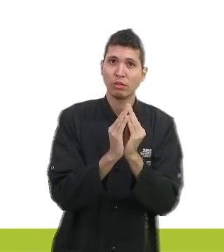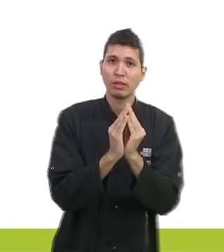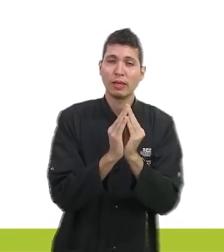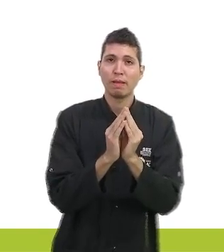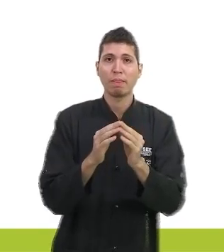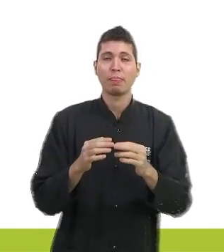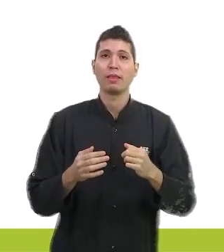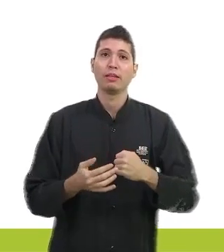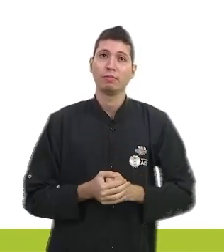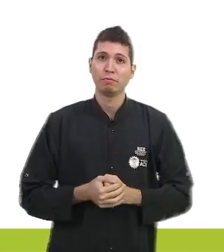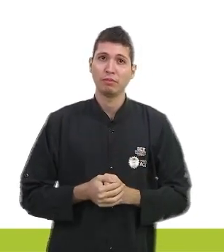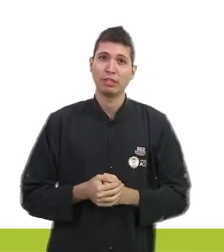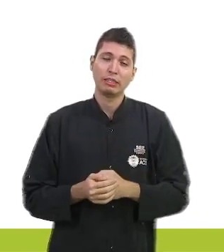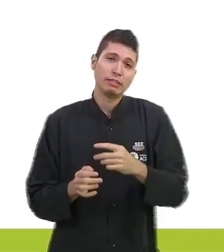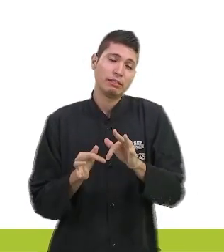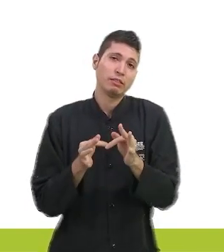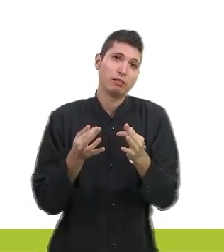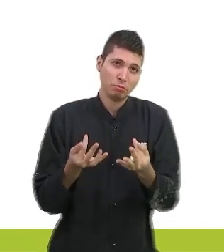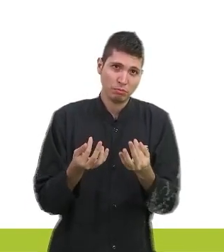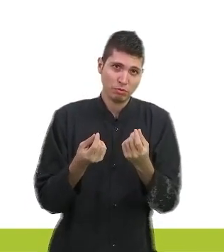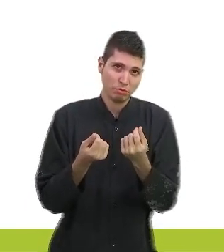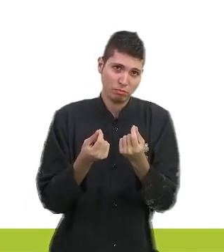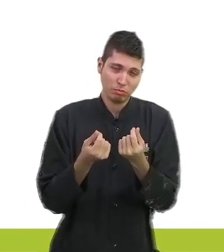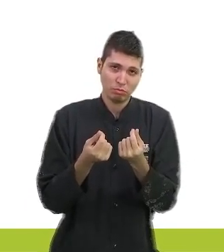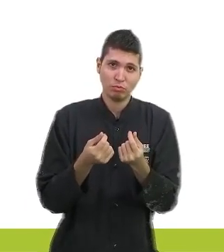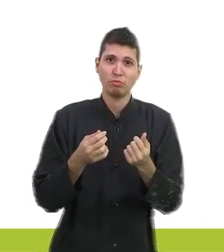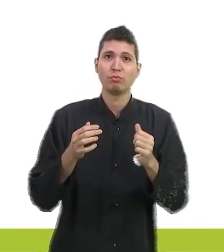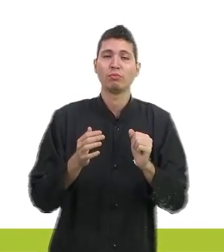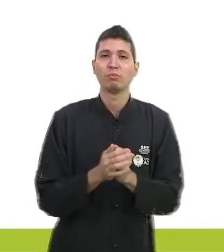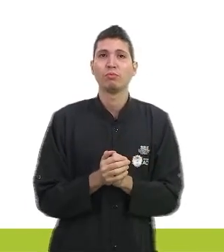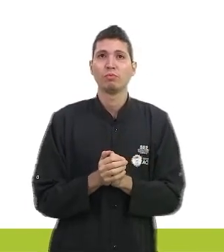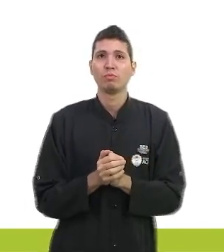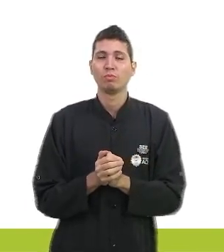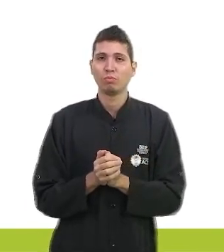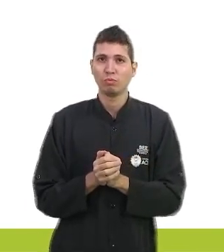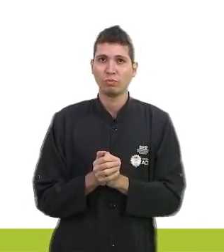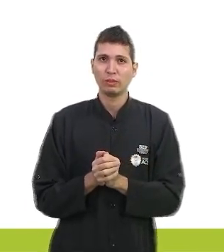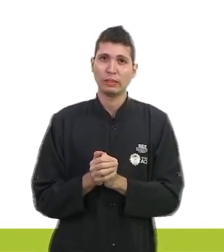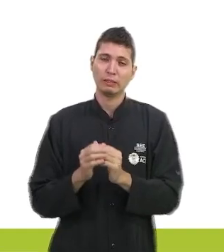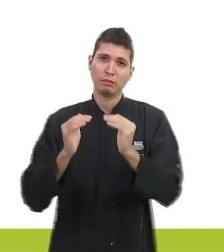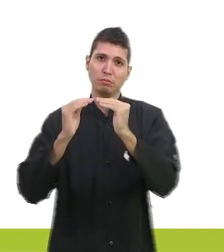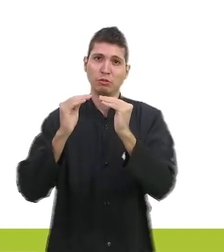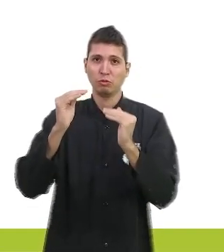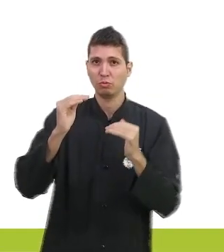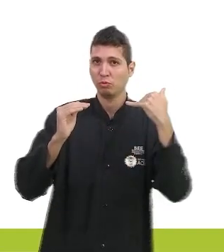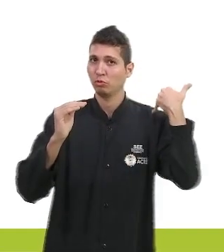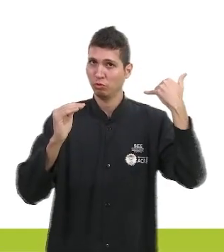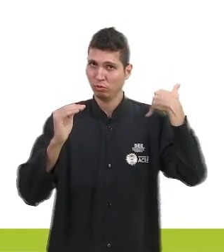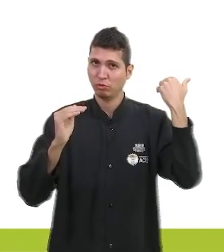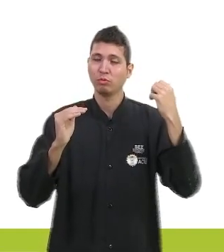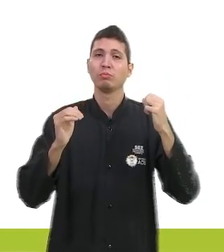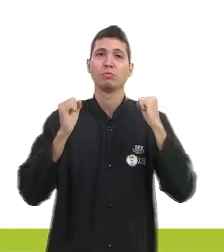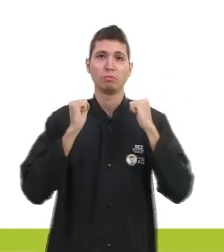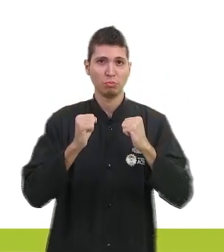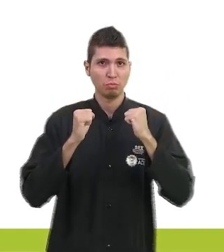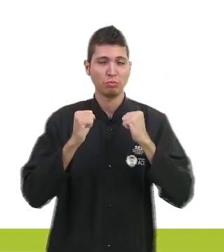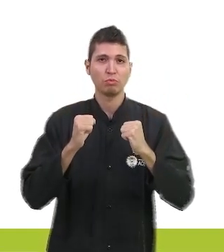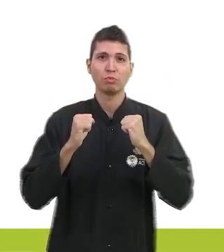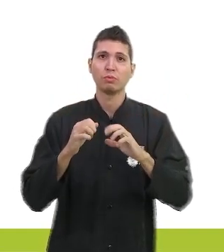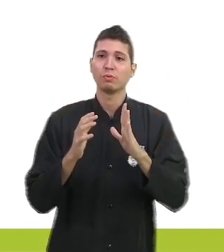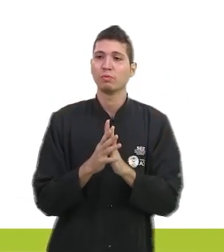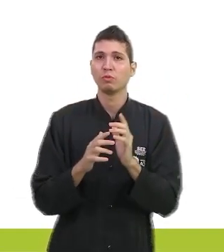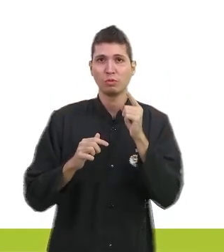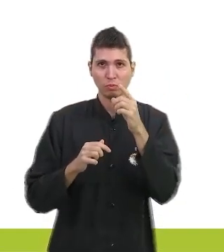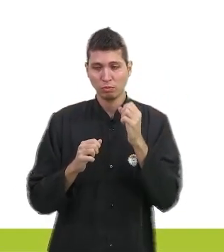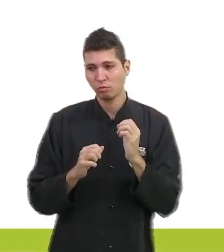e acessível para todo mundo, inclusive menores de idade. Para ter acesso, basta escolher um banco